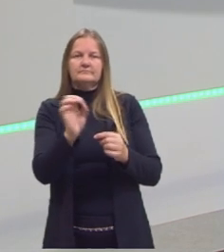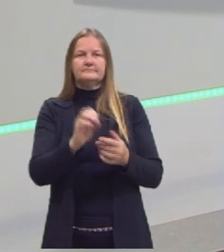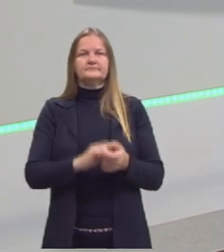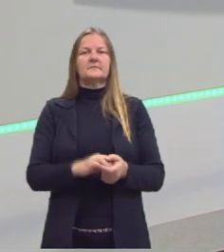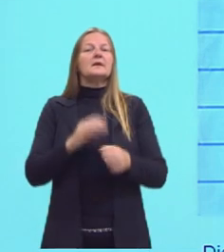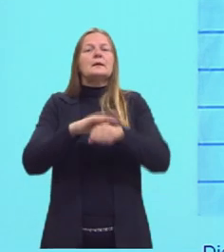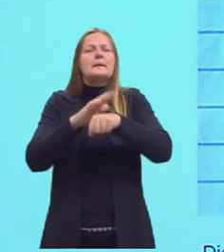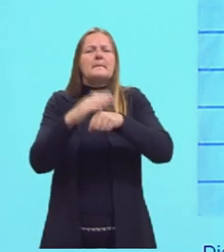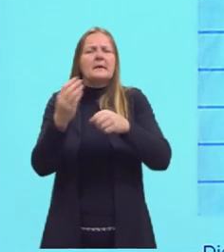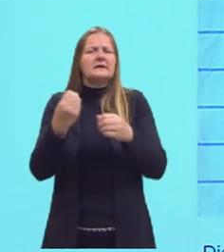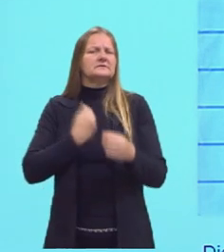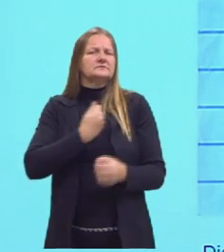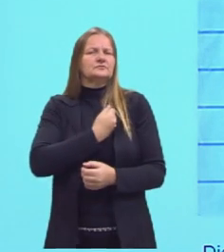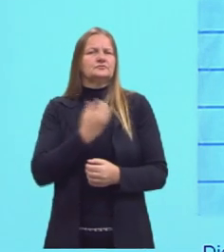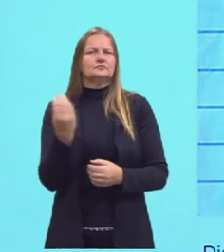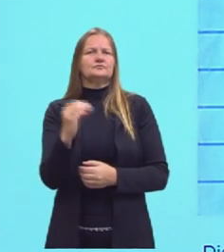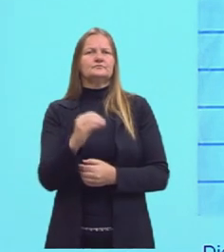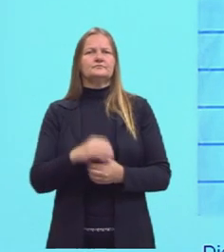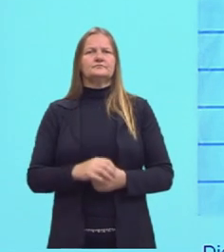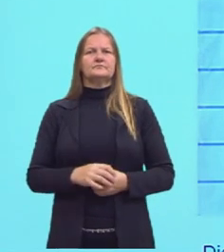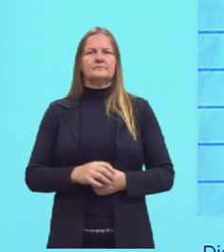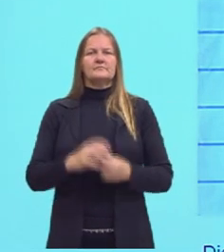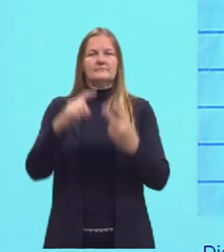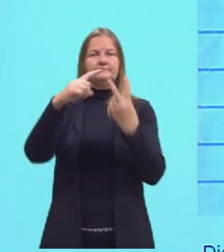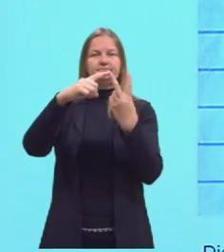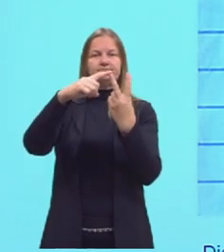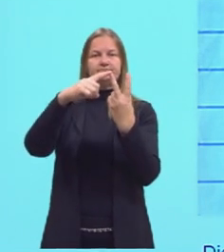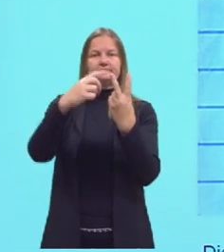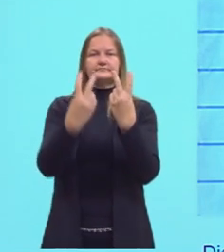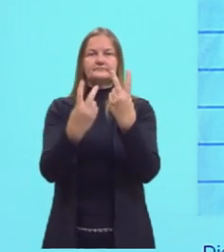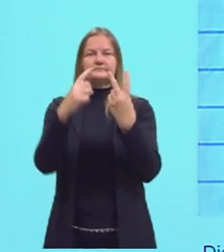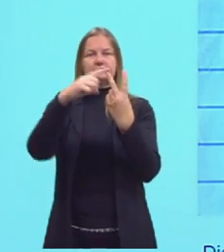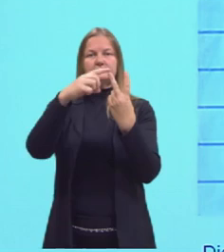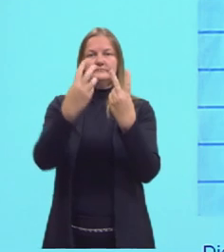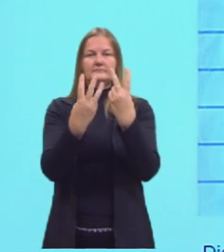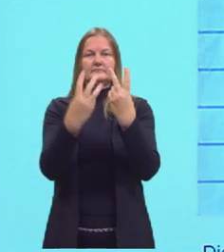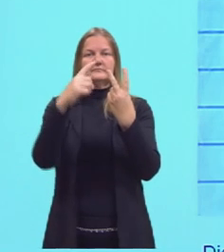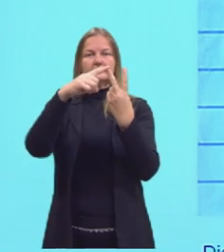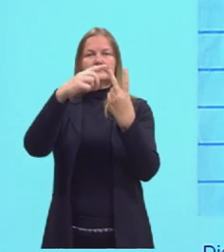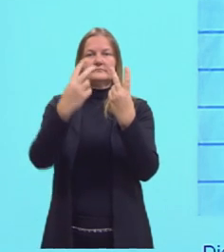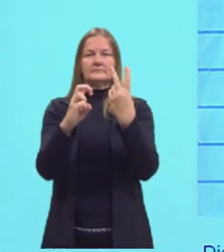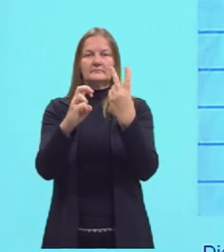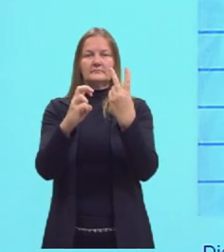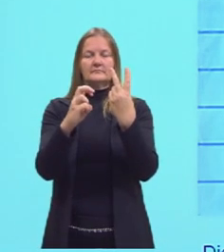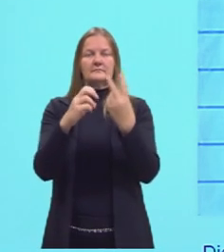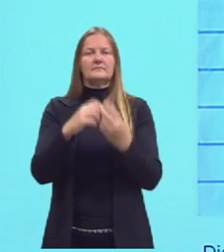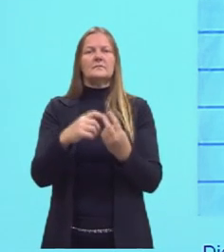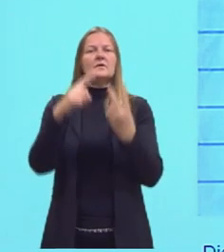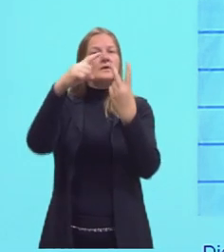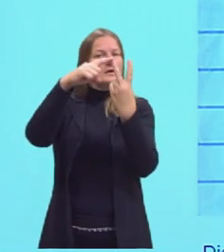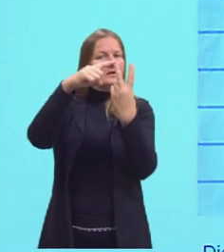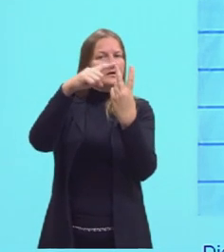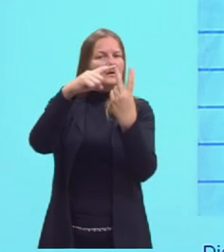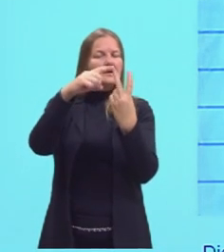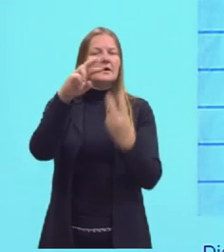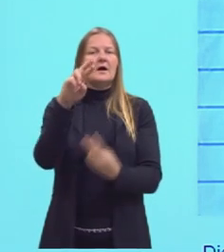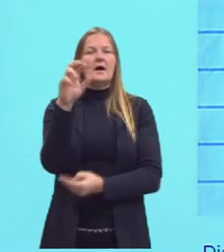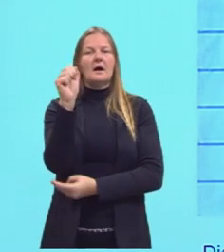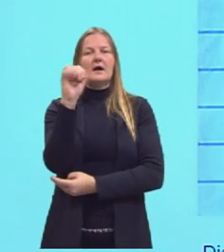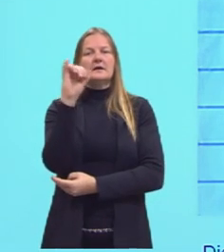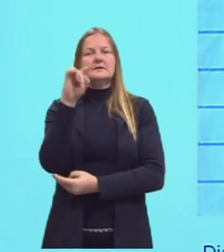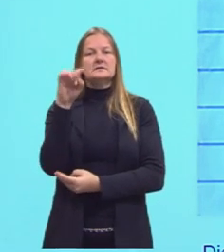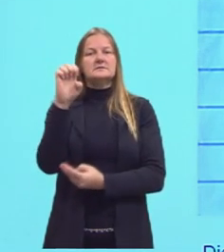Por exemplo, aqui nós temos a raiz de 2, raiz de 3, raiz de 5, essas raízes aqui, elas são